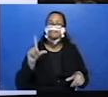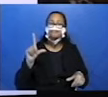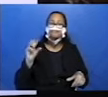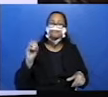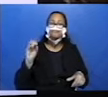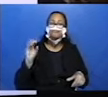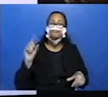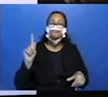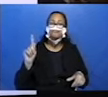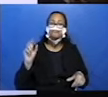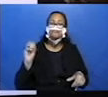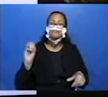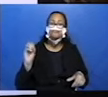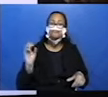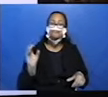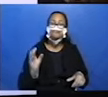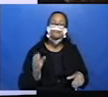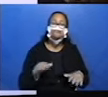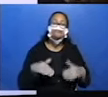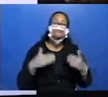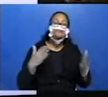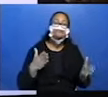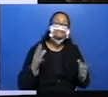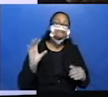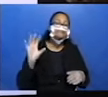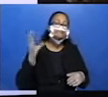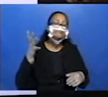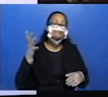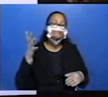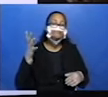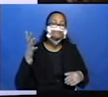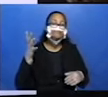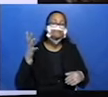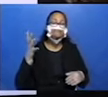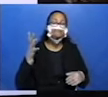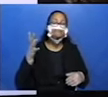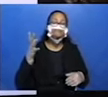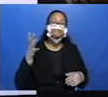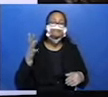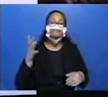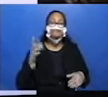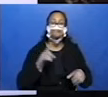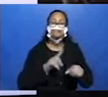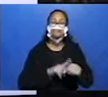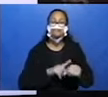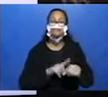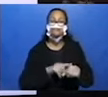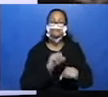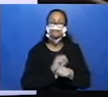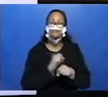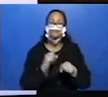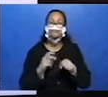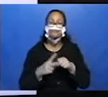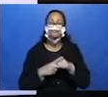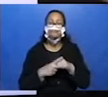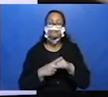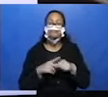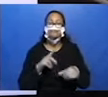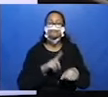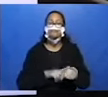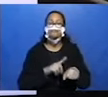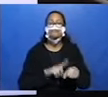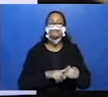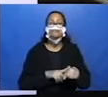Quando isso aconteceu? Quando tem o quê? Tá relacionado a tempo. nosso advérbio de tempo. Tá? Então,